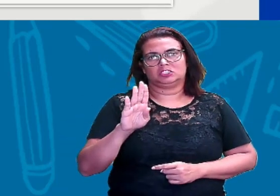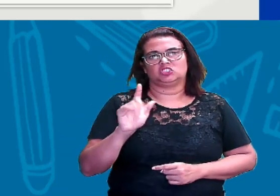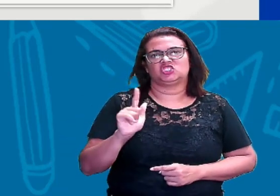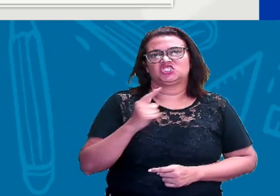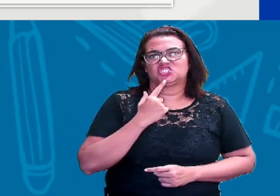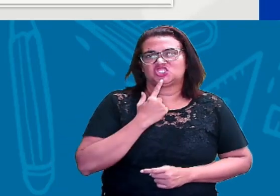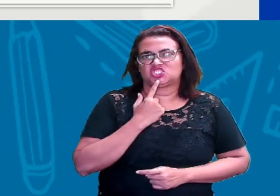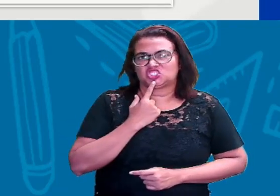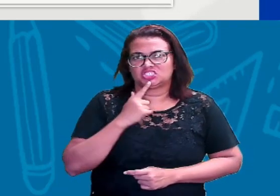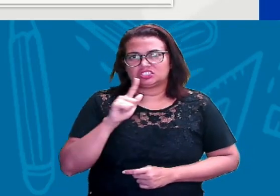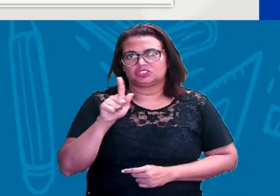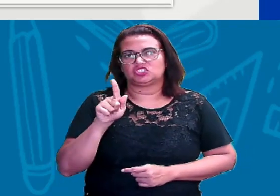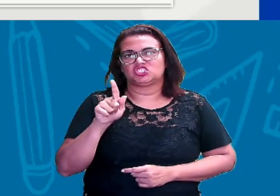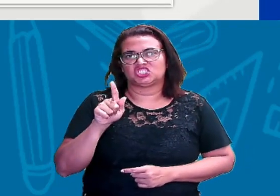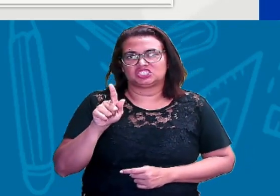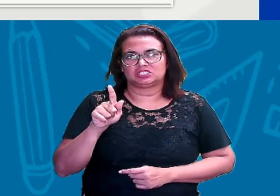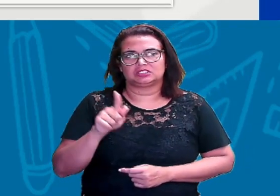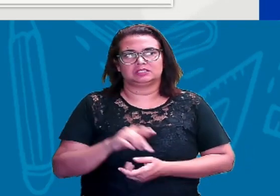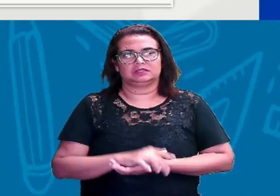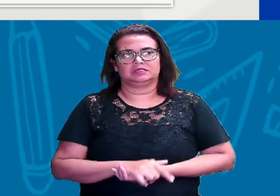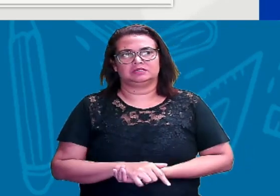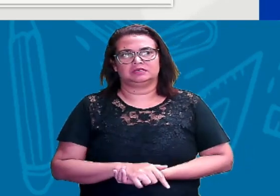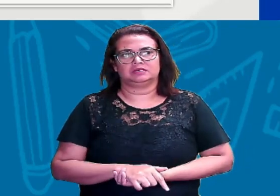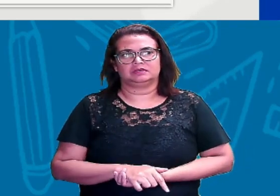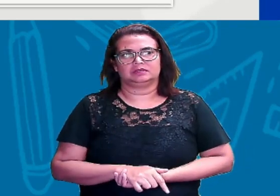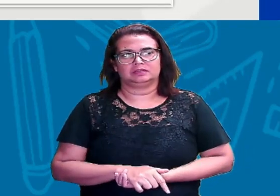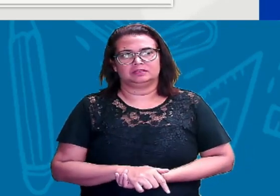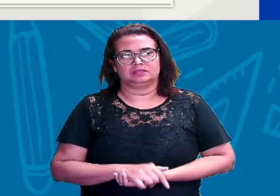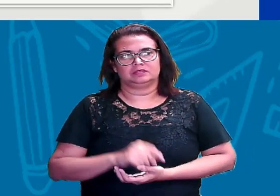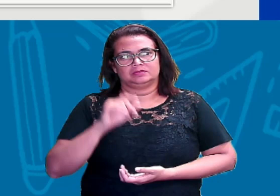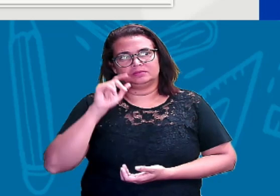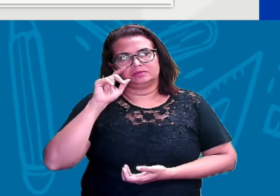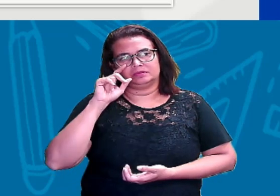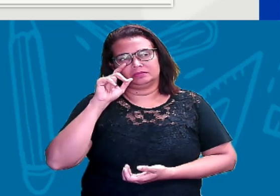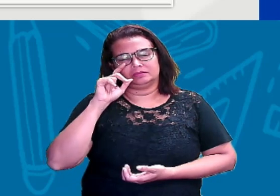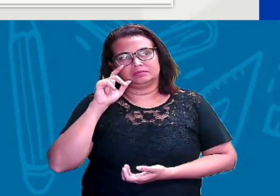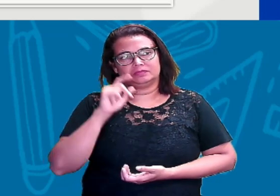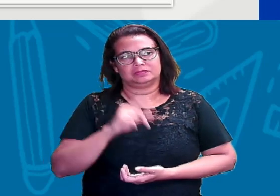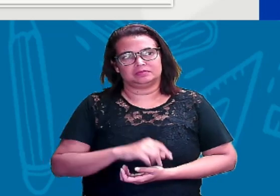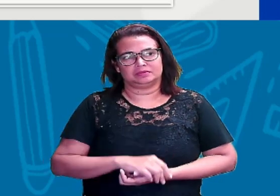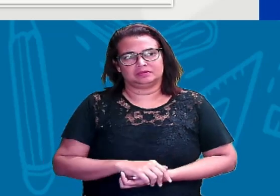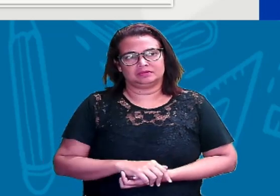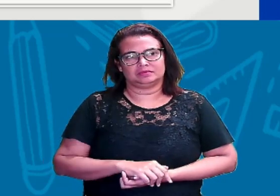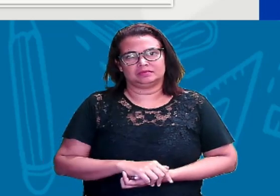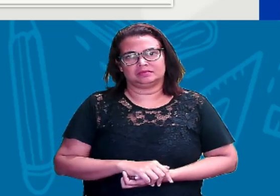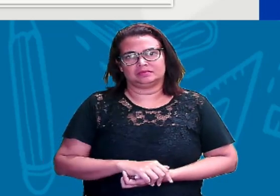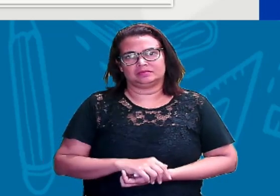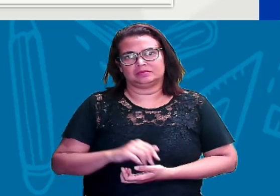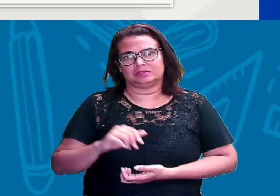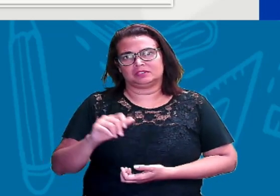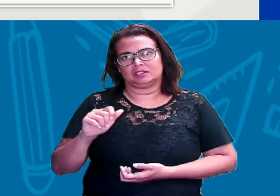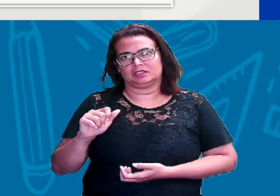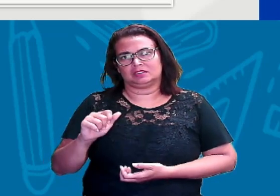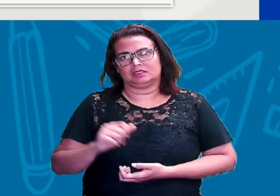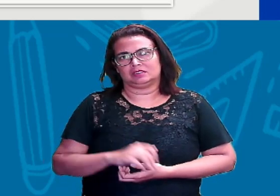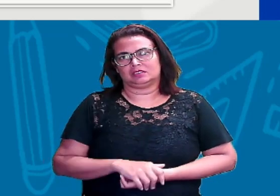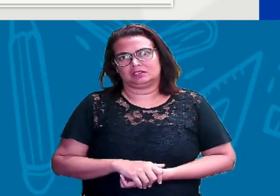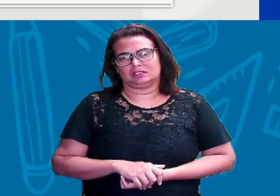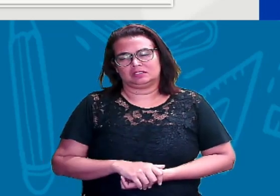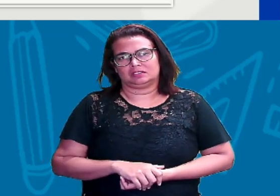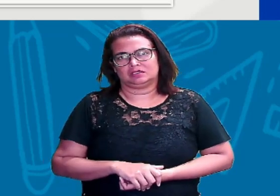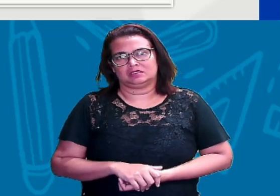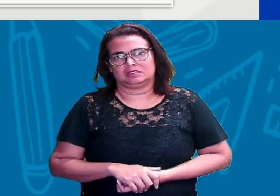Gente, vocês lembrem? J, J na letra A é som de J. J. Então, não pode ser